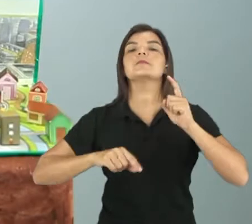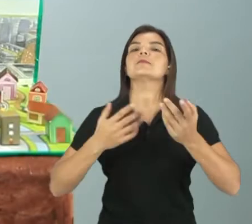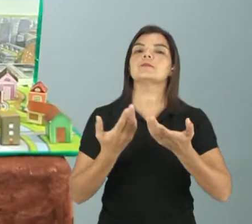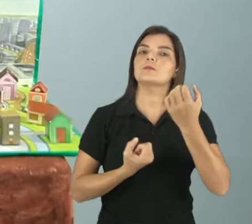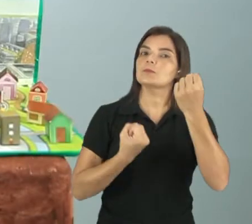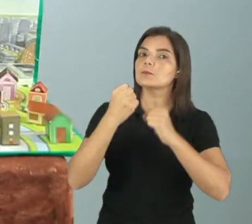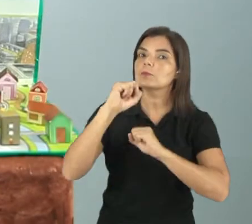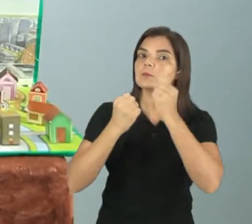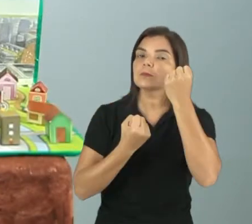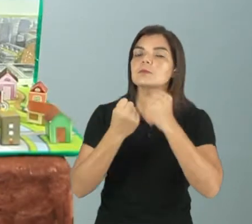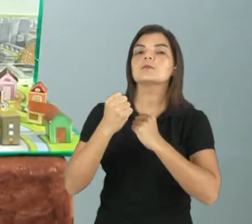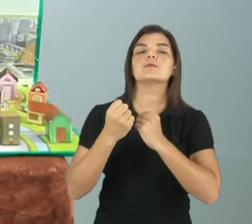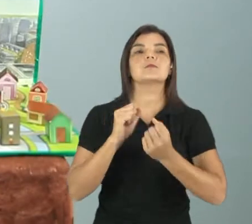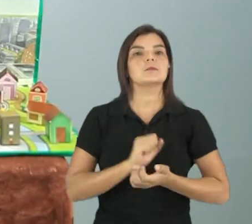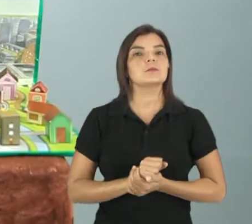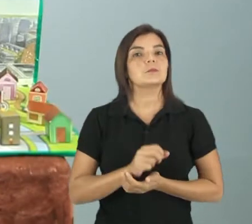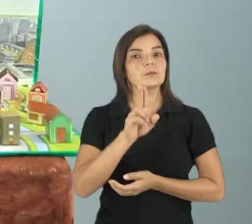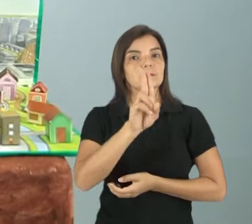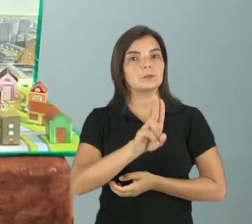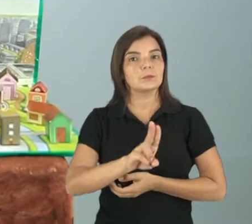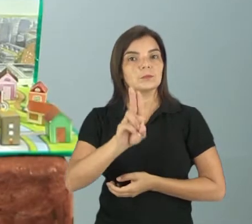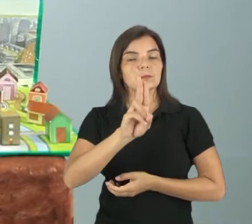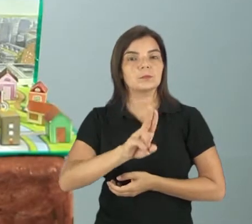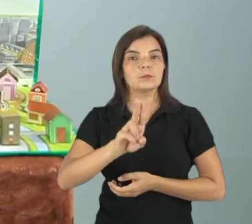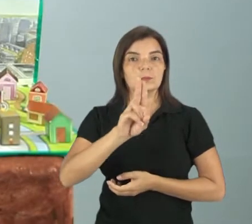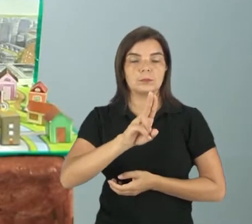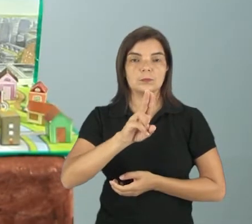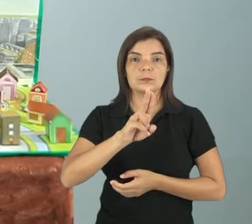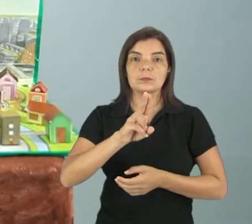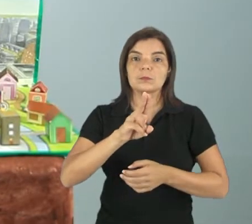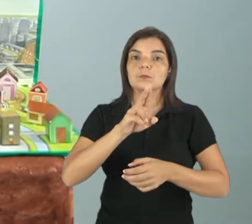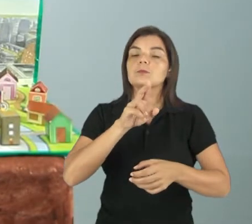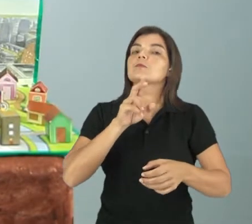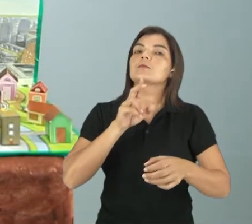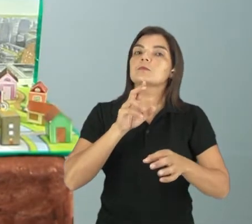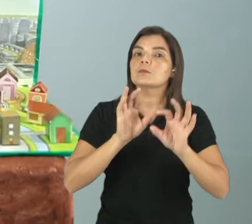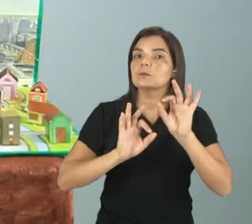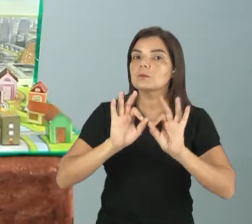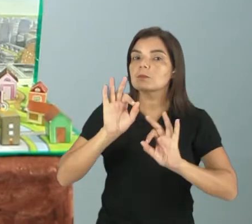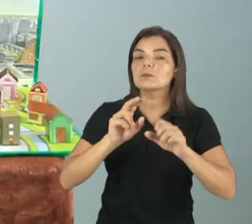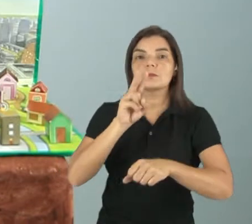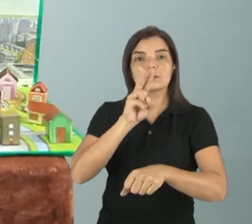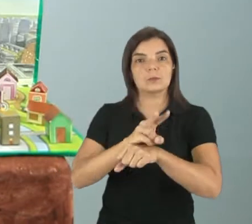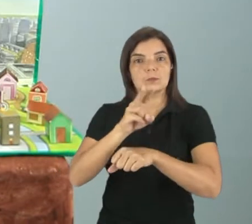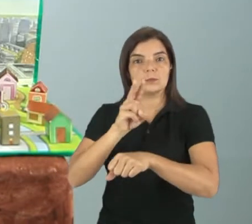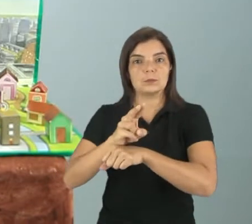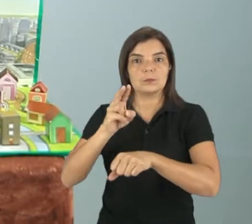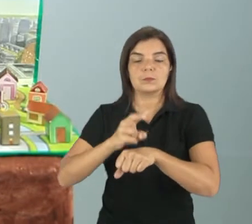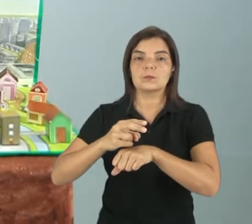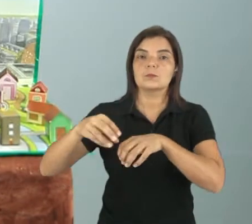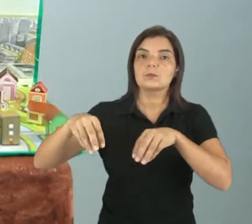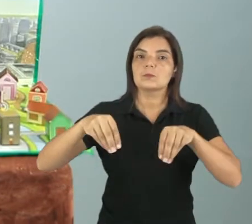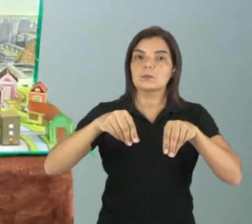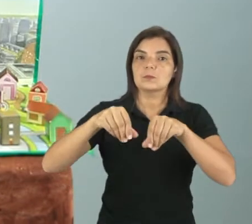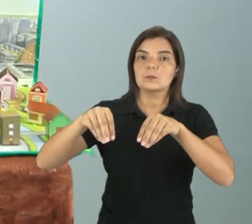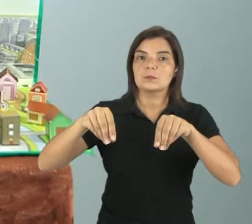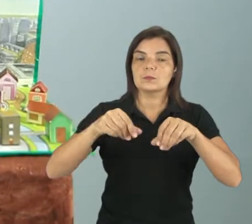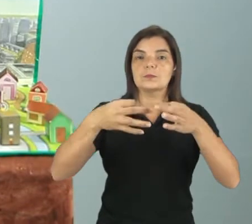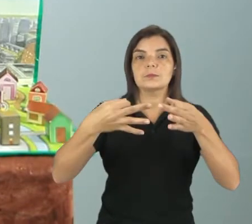um maquinário, que é utilizado para arar, né, arar a terra,